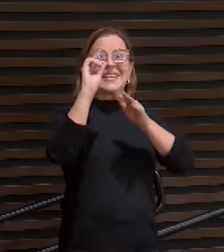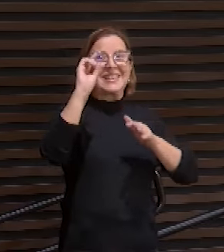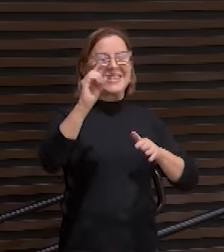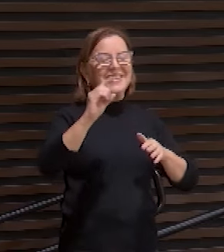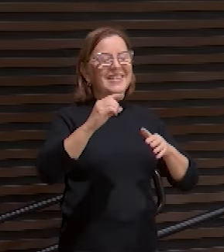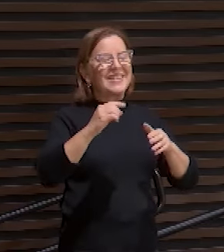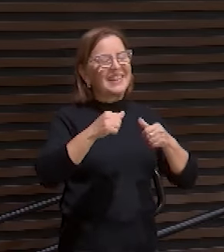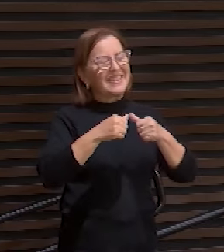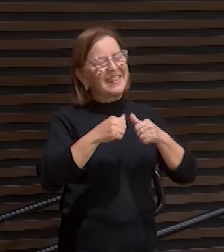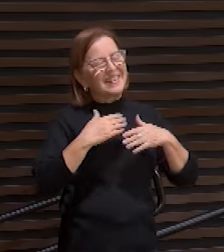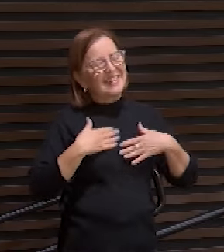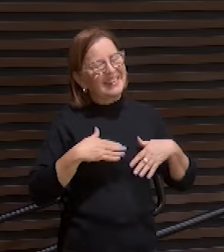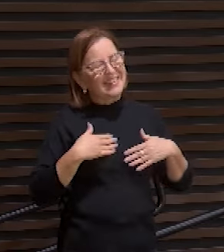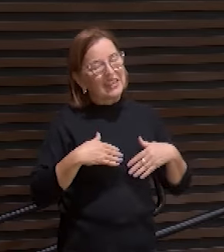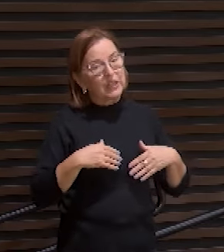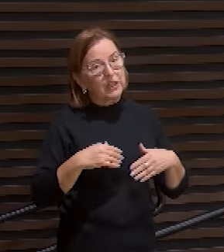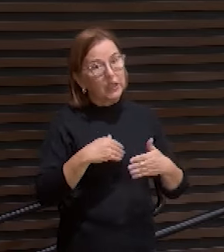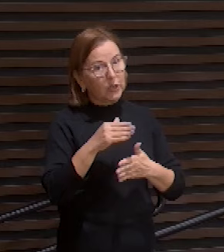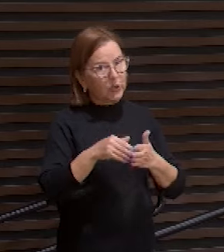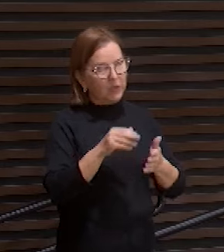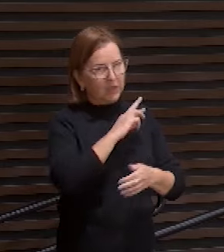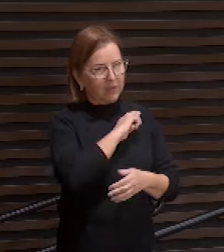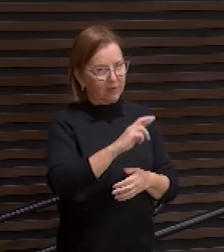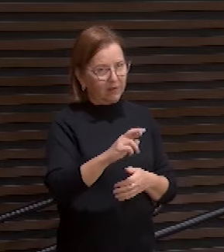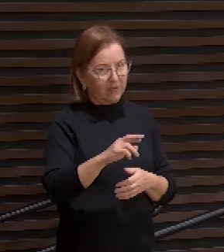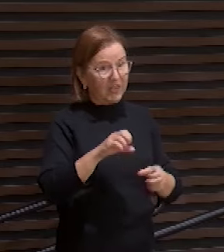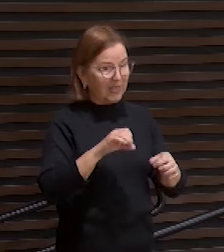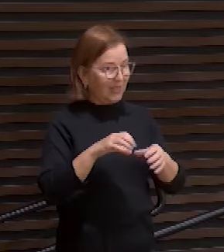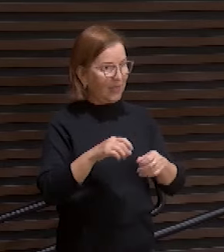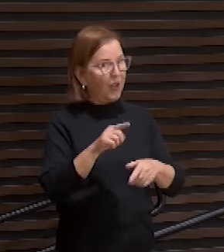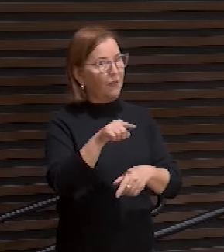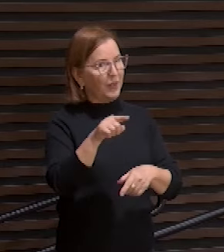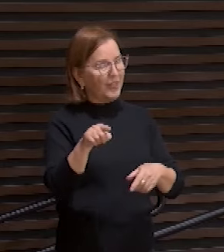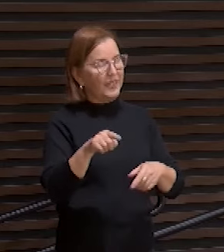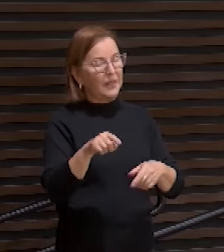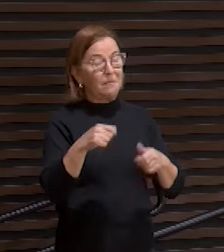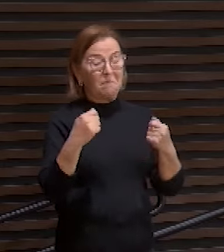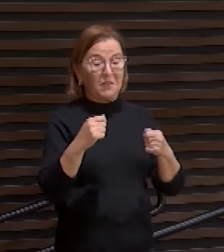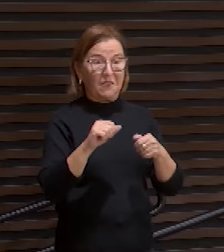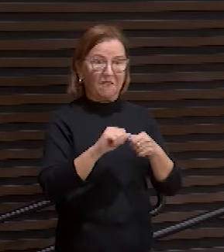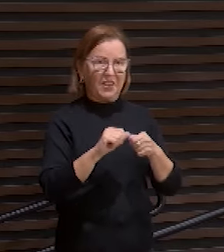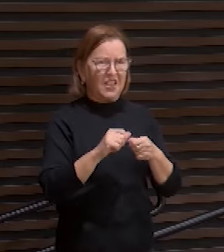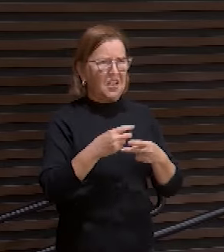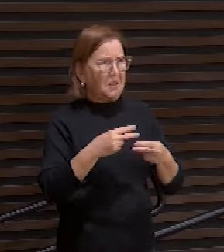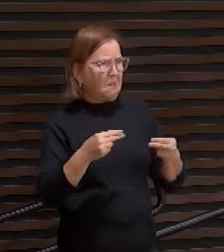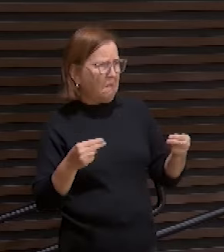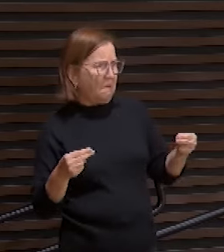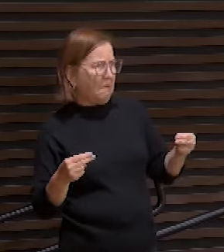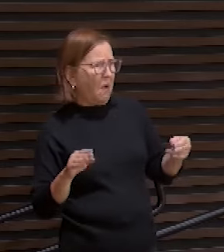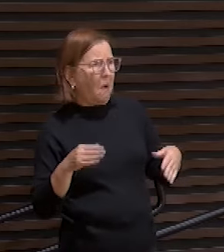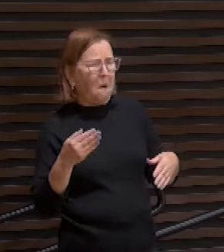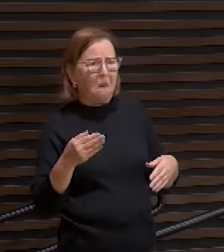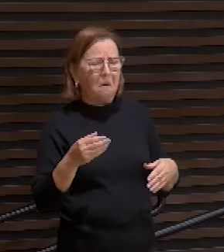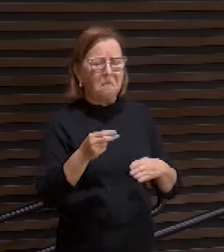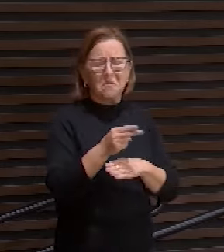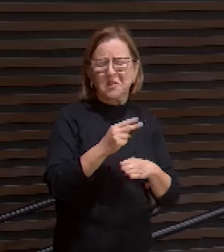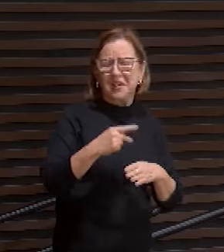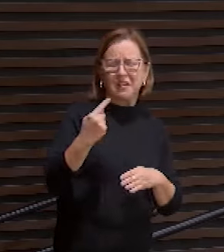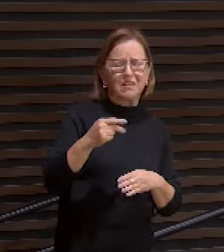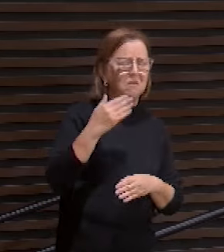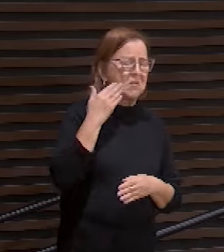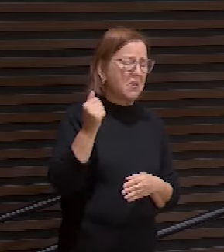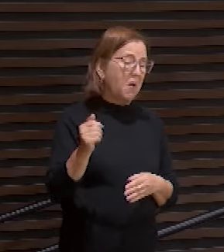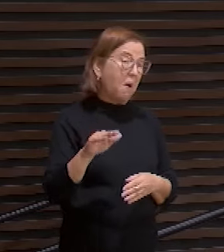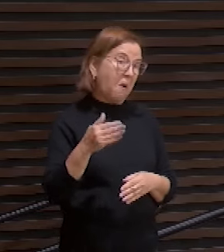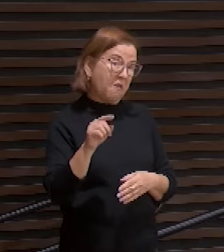todas elas, sem exceção, vão ensinar que você deve fazer algo ou você deve buscar o seu melhor ou que